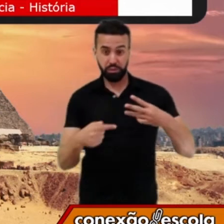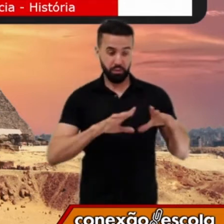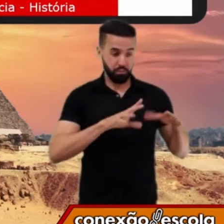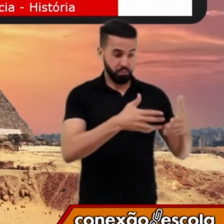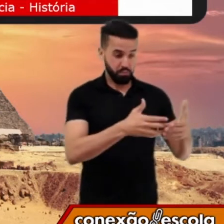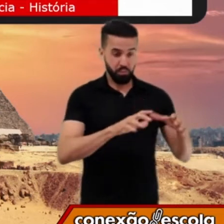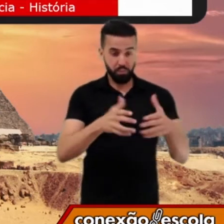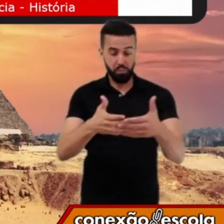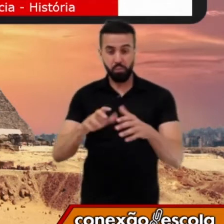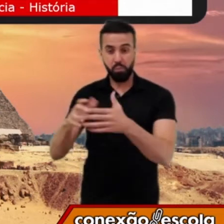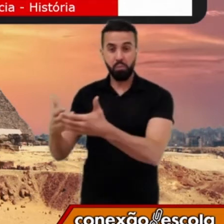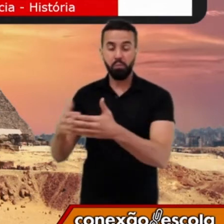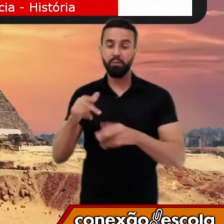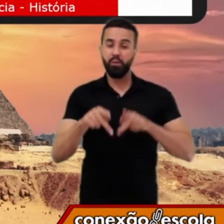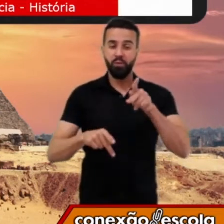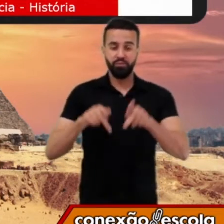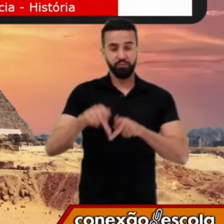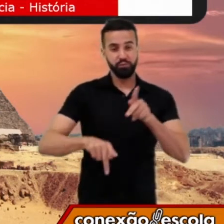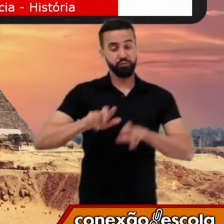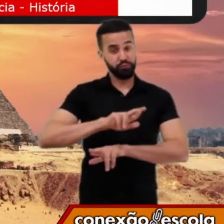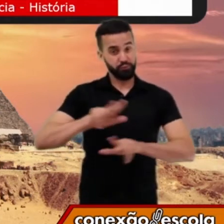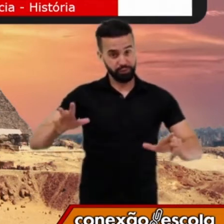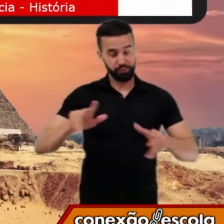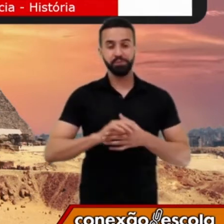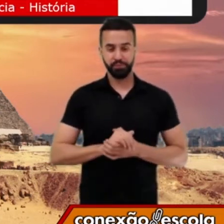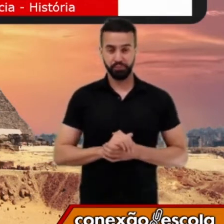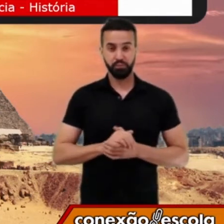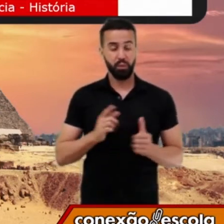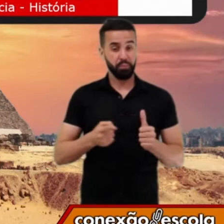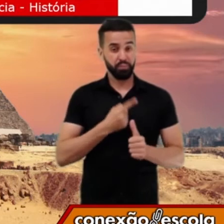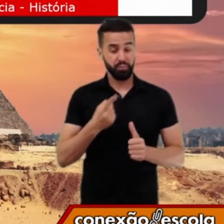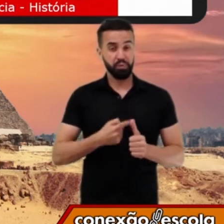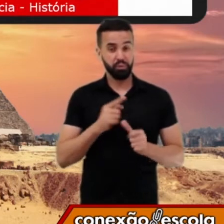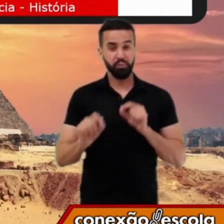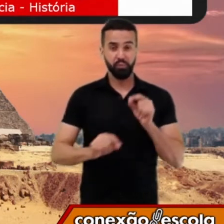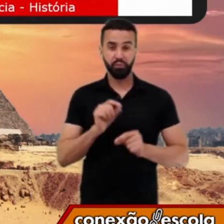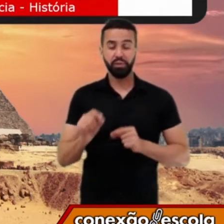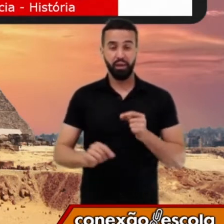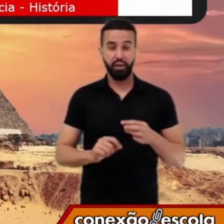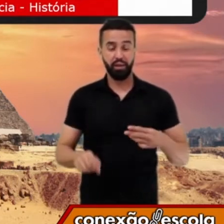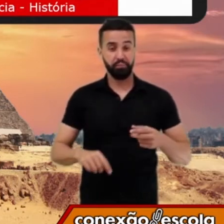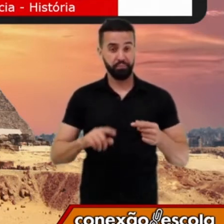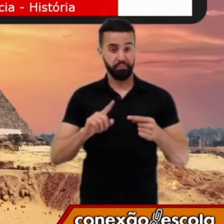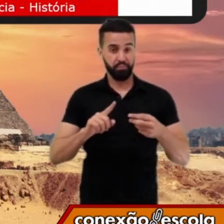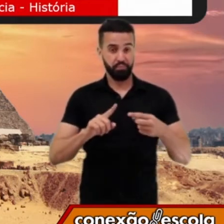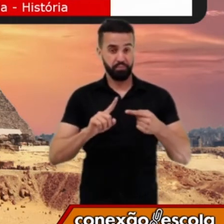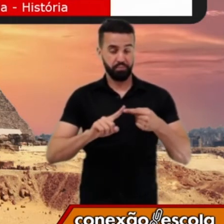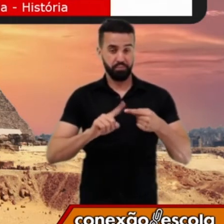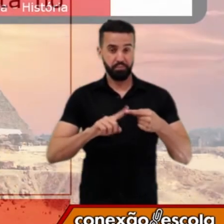diferentes que nós analisaremos. Nós começaremos analisando o mito da criação da civilização maia.